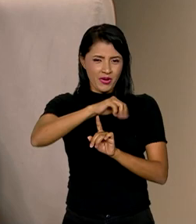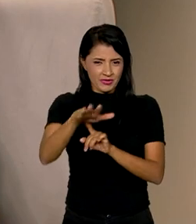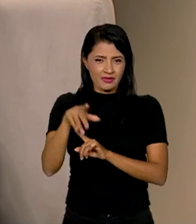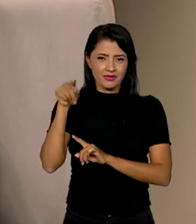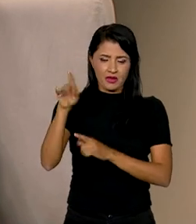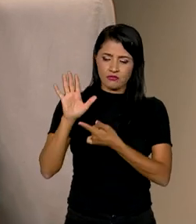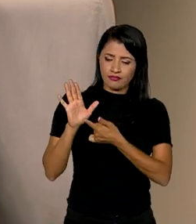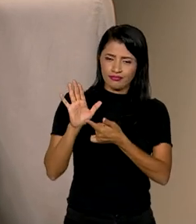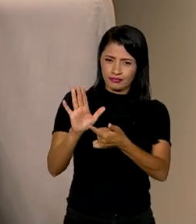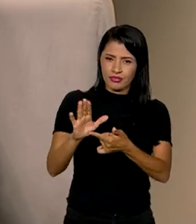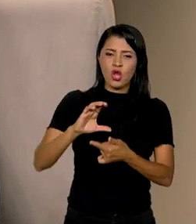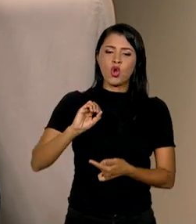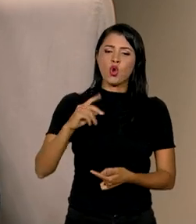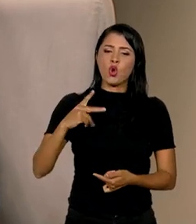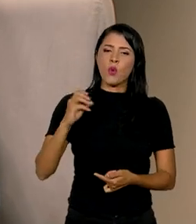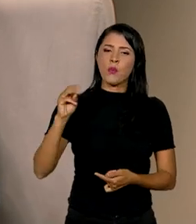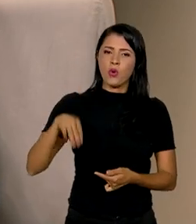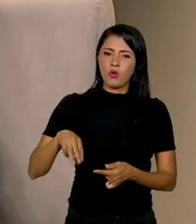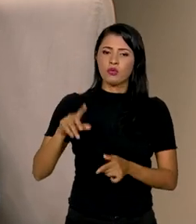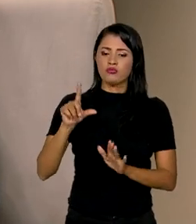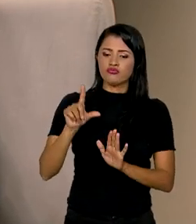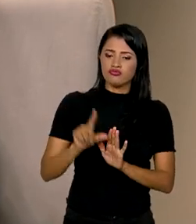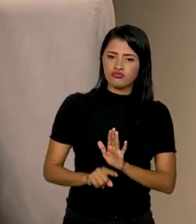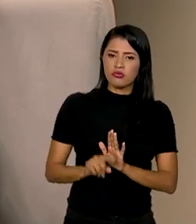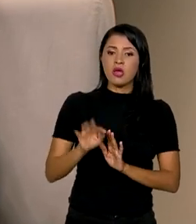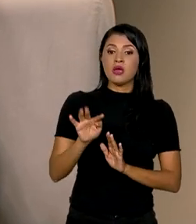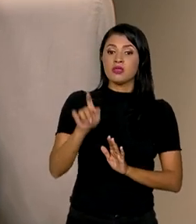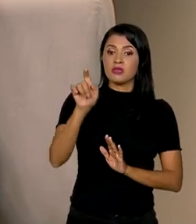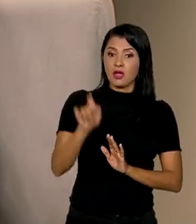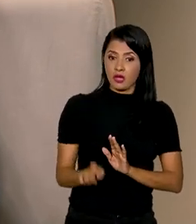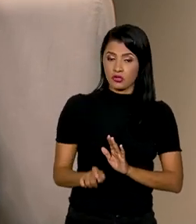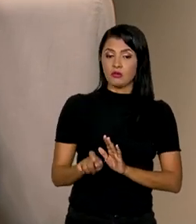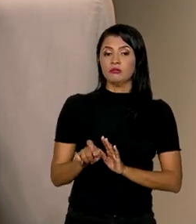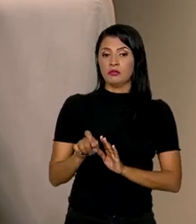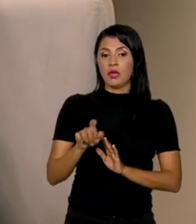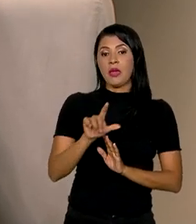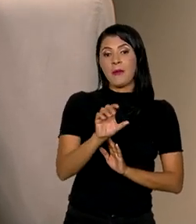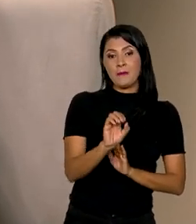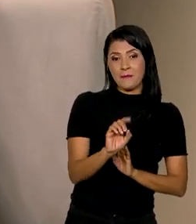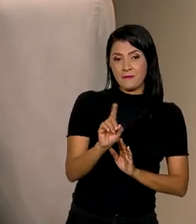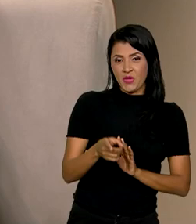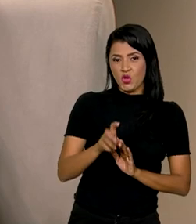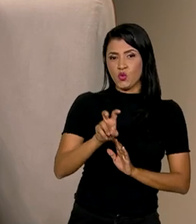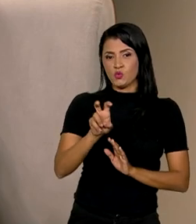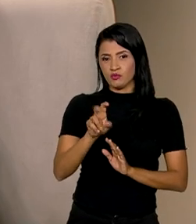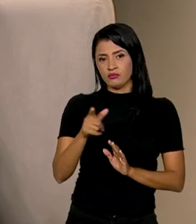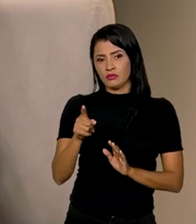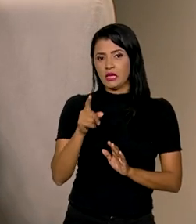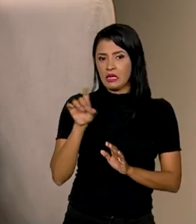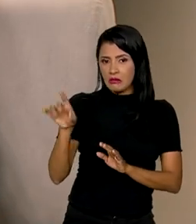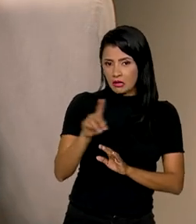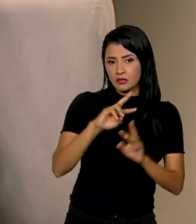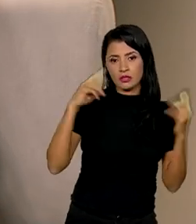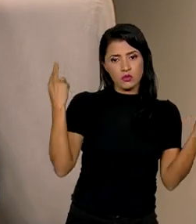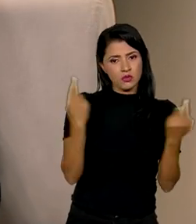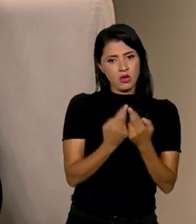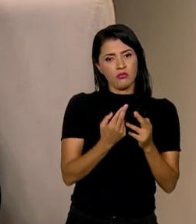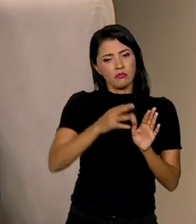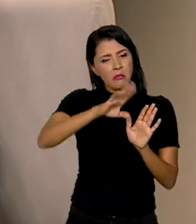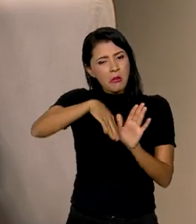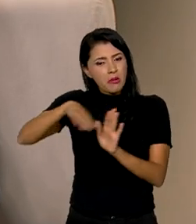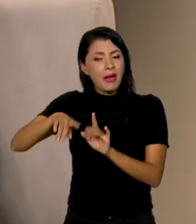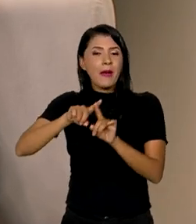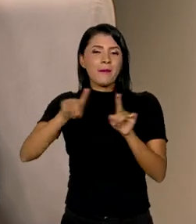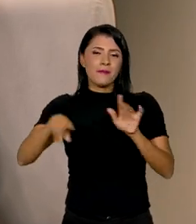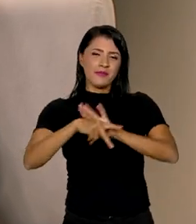do COPOM, é que ele reduziria a taxa de juros em meio ponto percentual em cada uma dessas reuniões. Mas o próprio mercado,